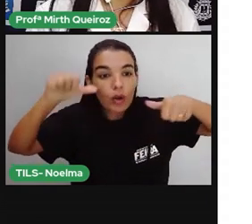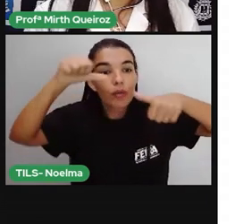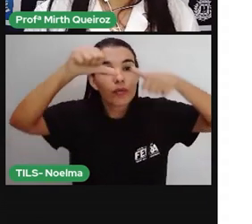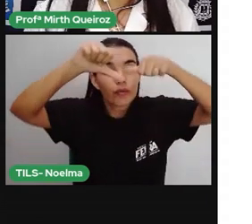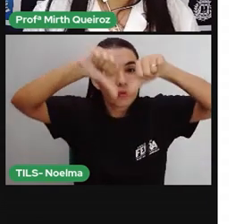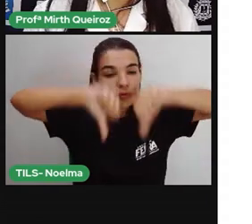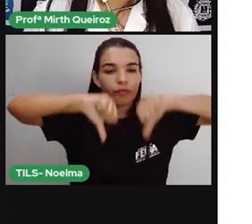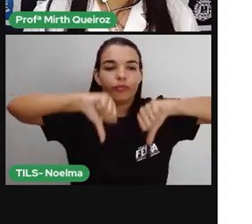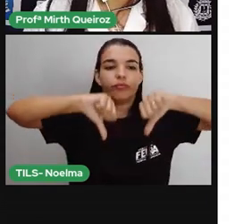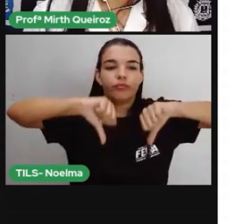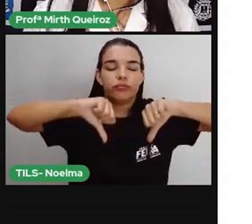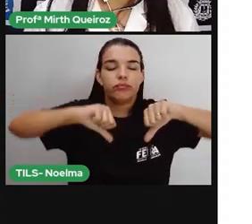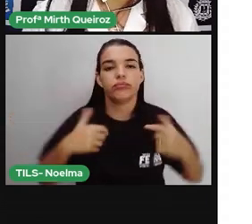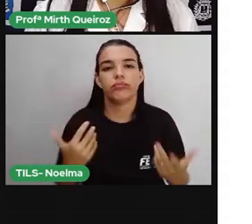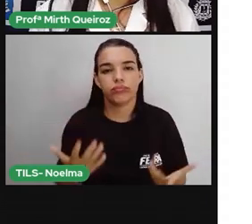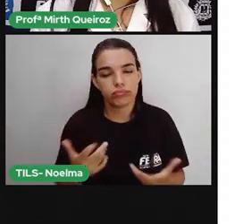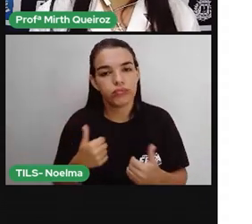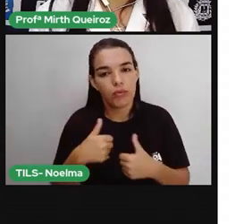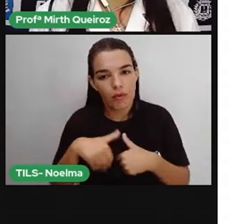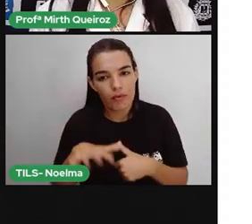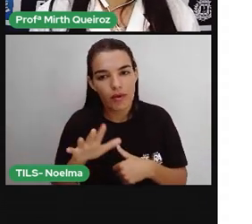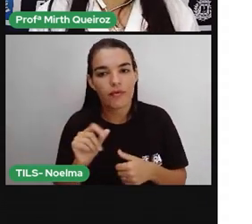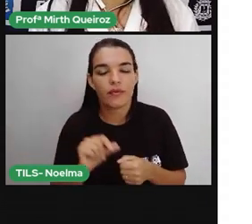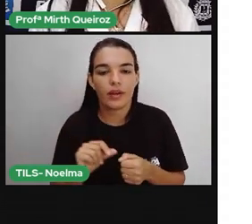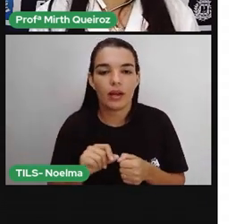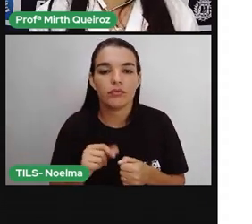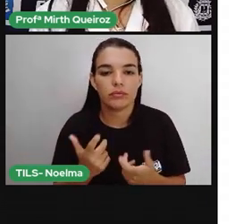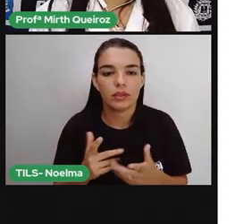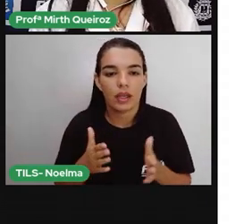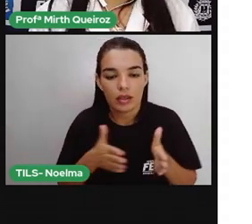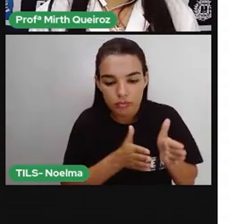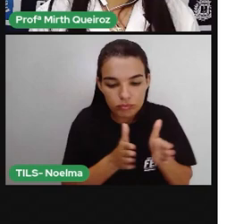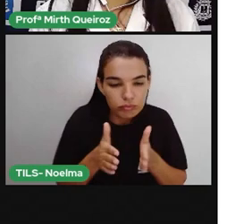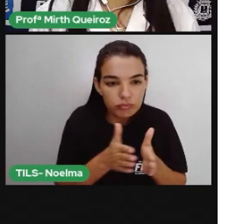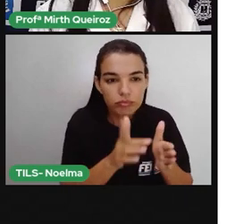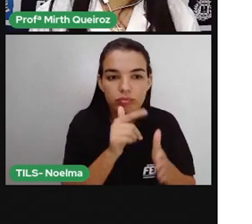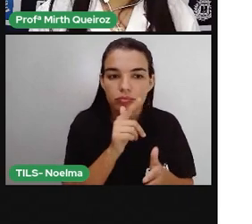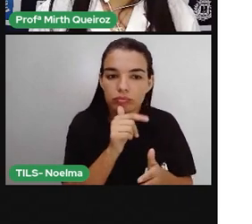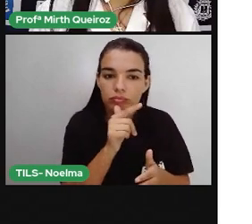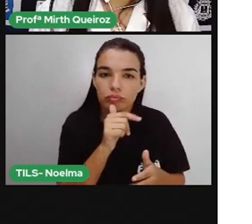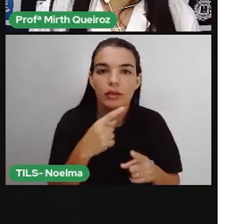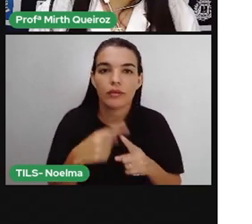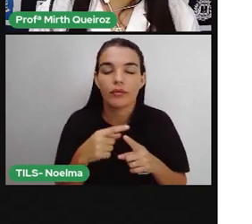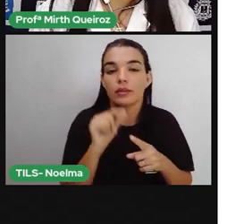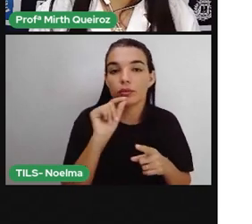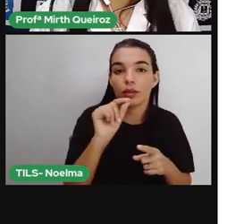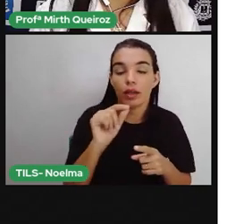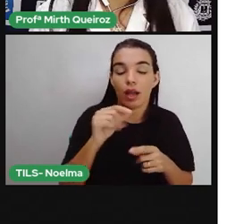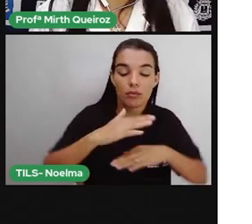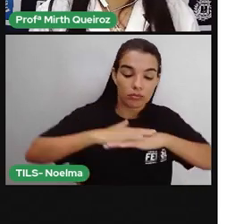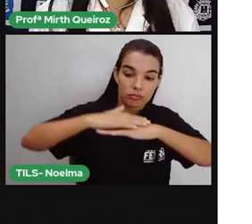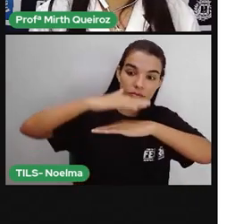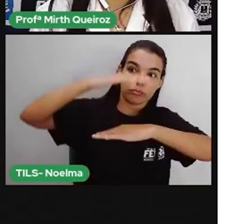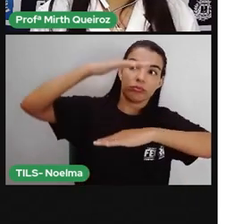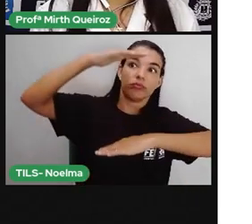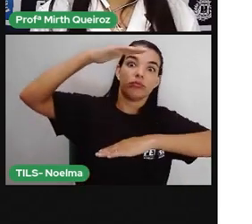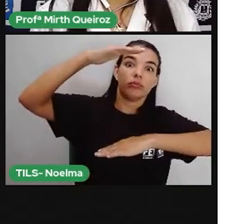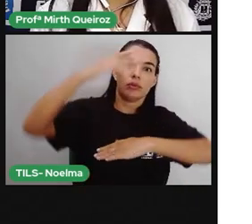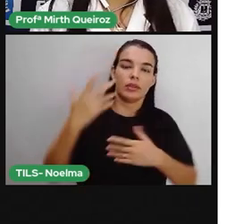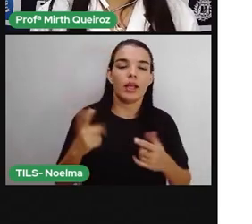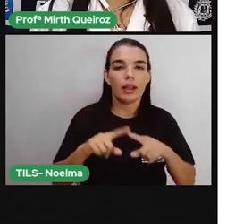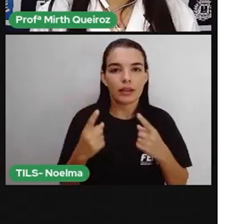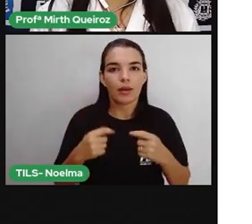terra que pode chegar até os rios é grande, né? Isso faz com que a água, ela se eleve e ocorra aí